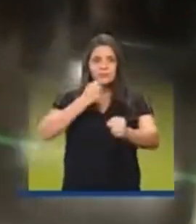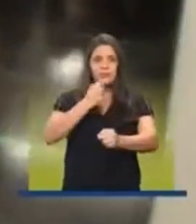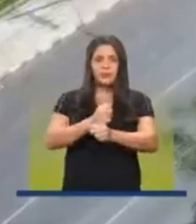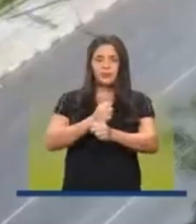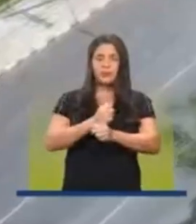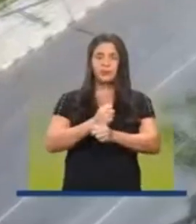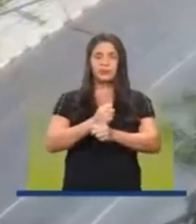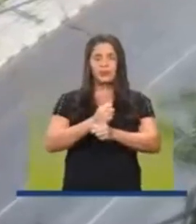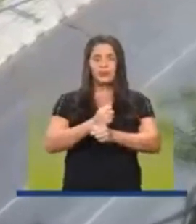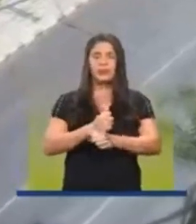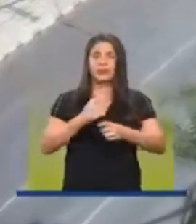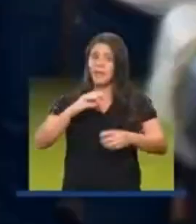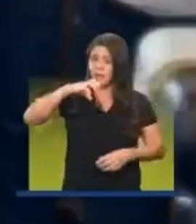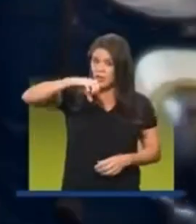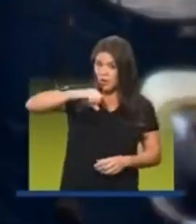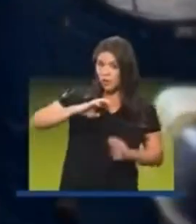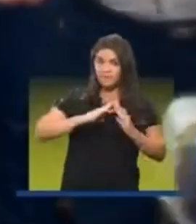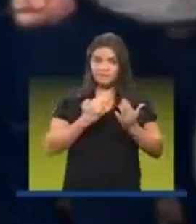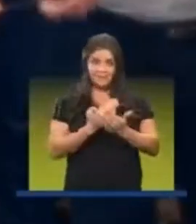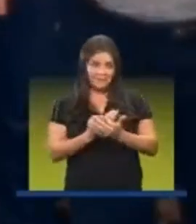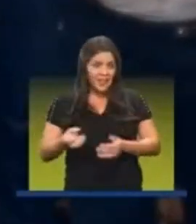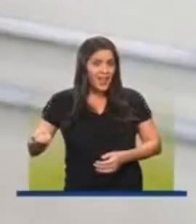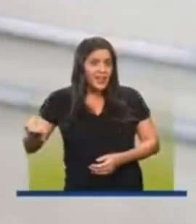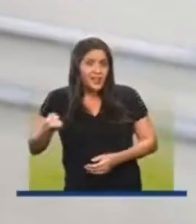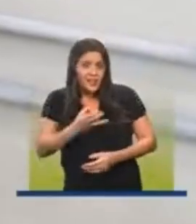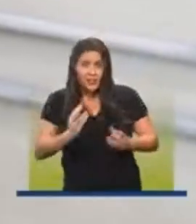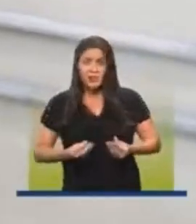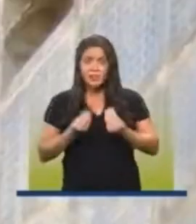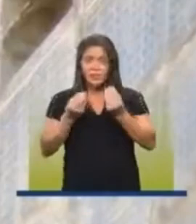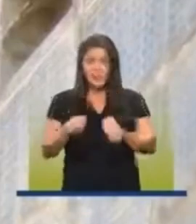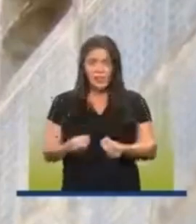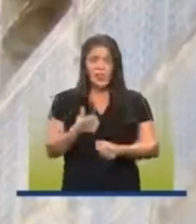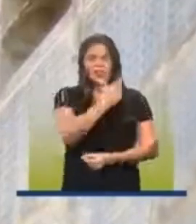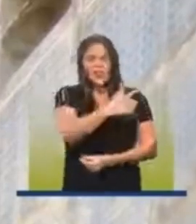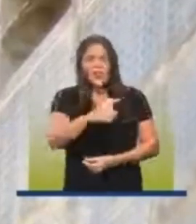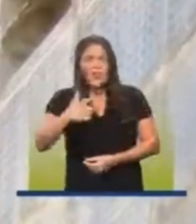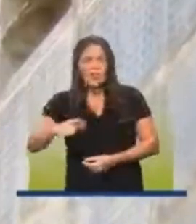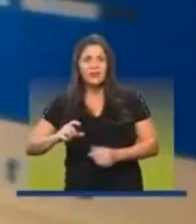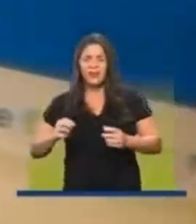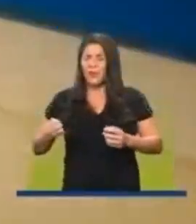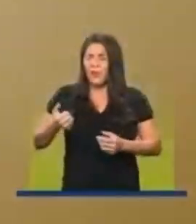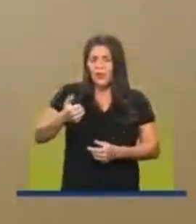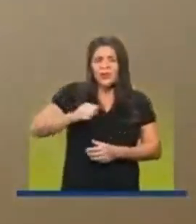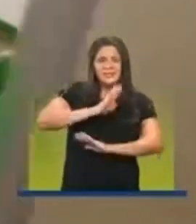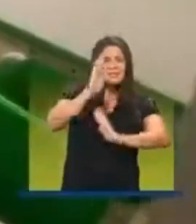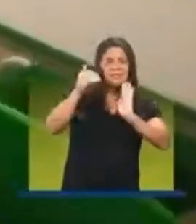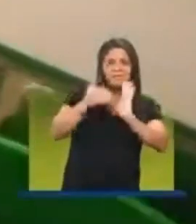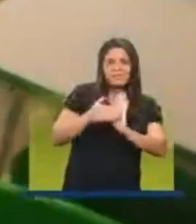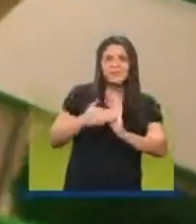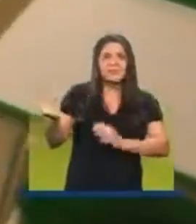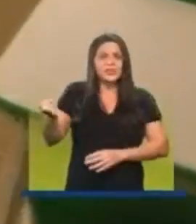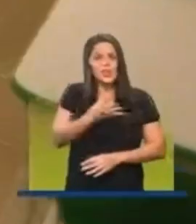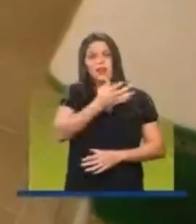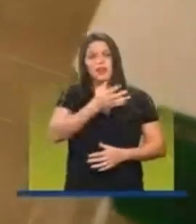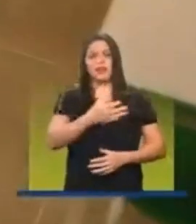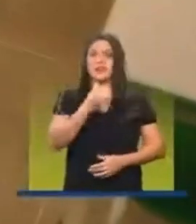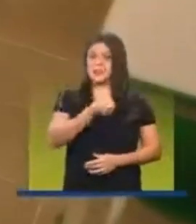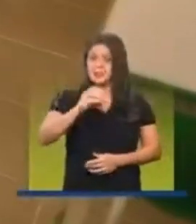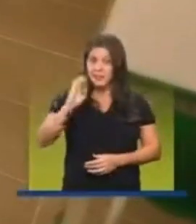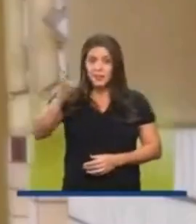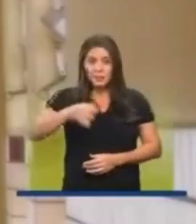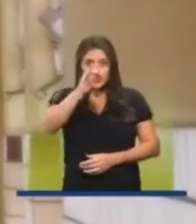anos, foram entregues nove novas escolas e todas as outras foram reformadas. 60% já foram